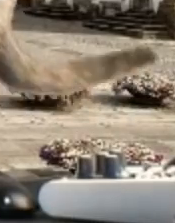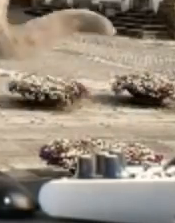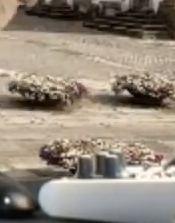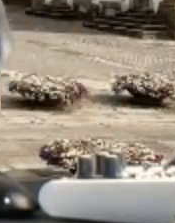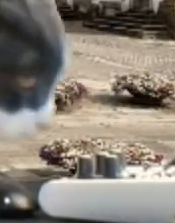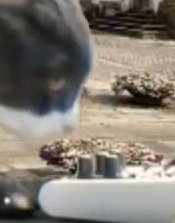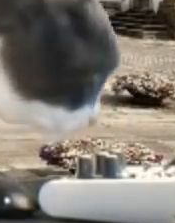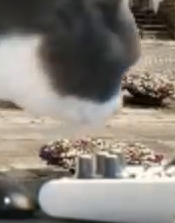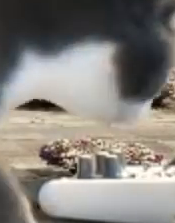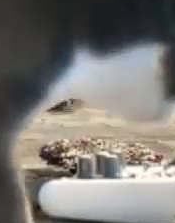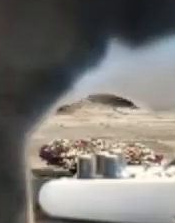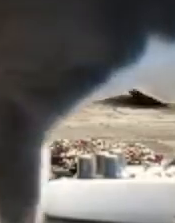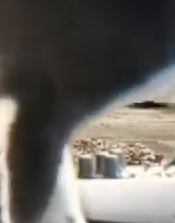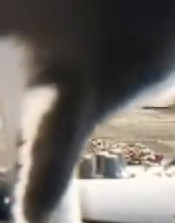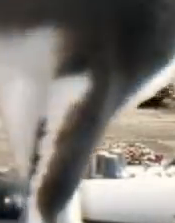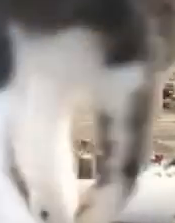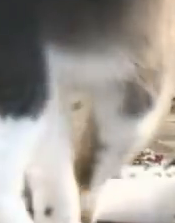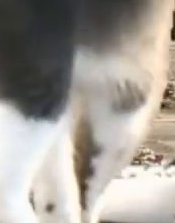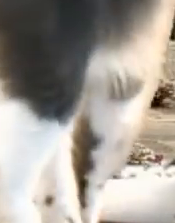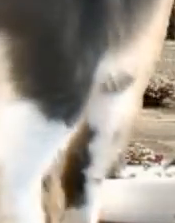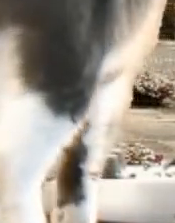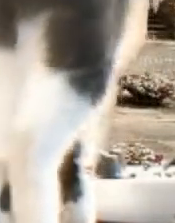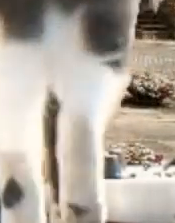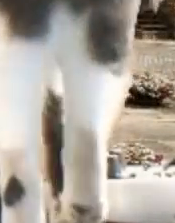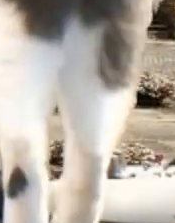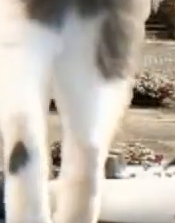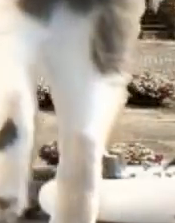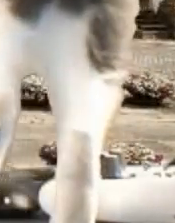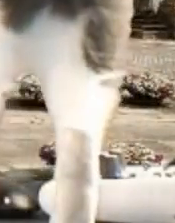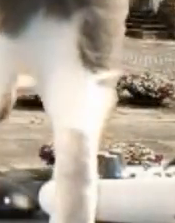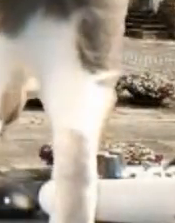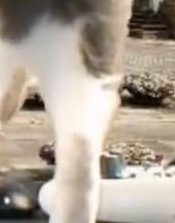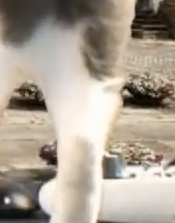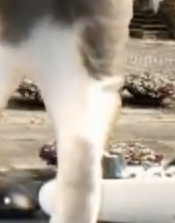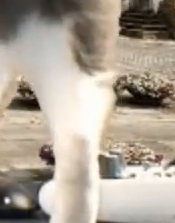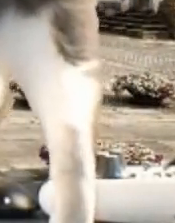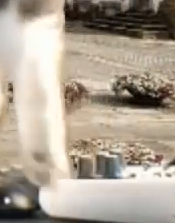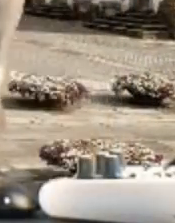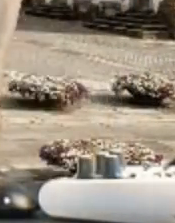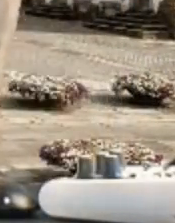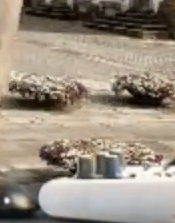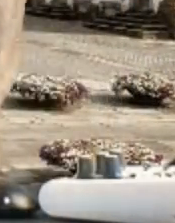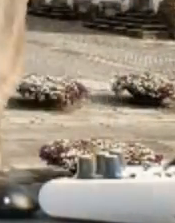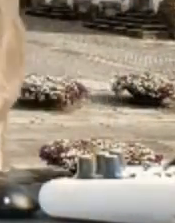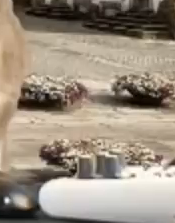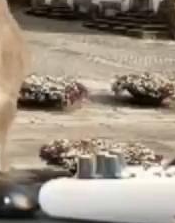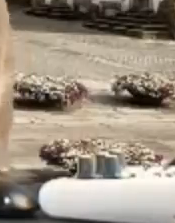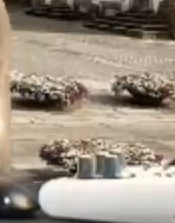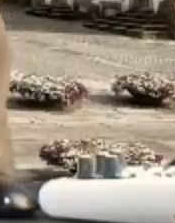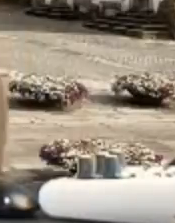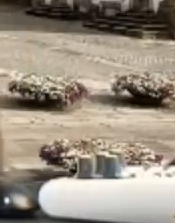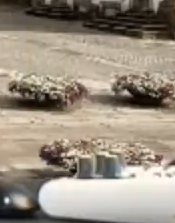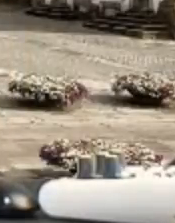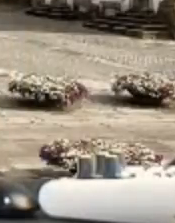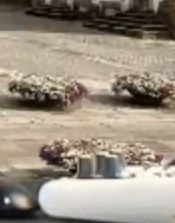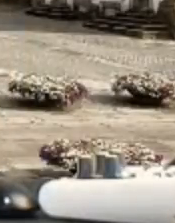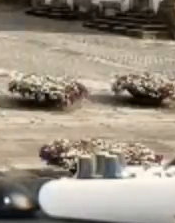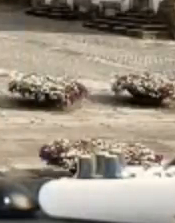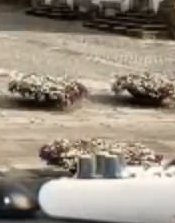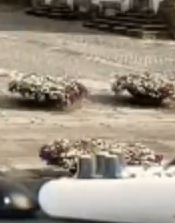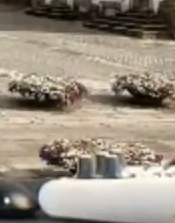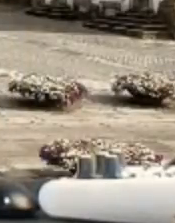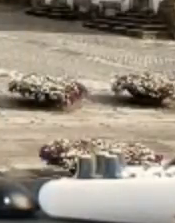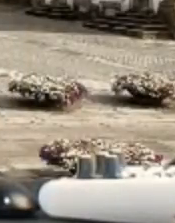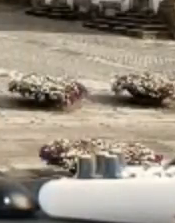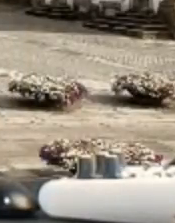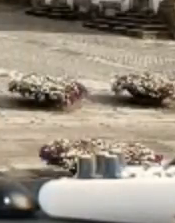lucro ou a imposição de lucro, como eu lhe chamo, nem o CDS, o defunto CDS, nenhum deles faz coligação com o